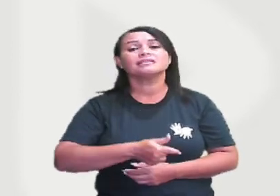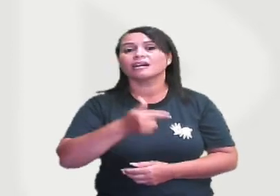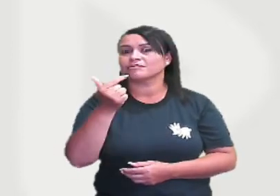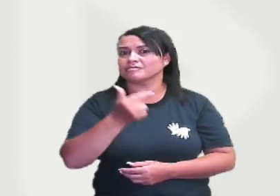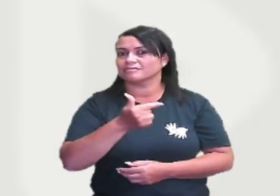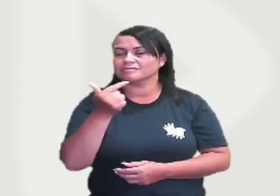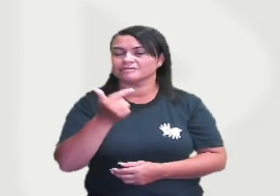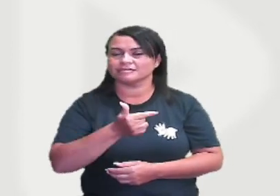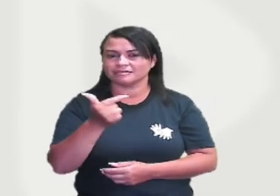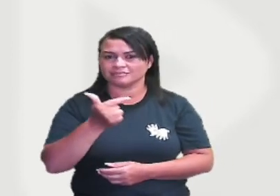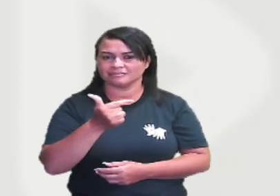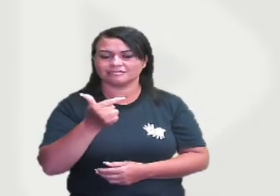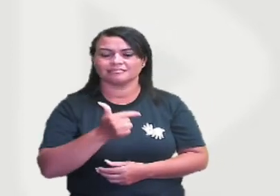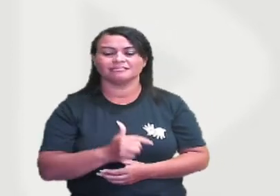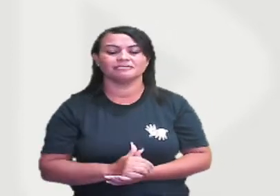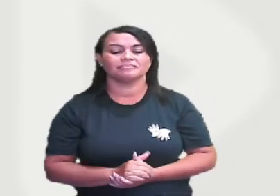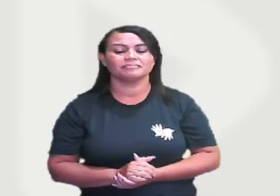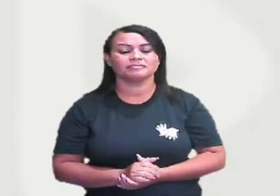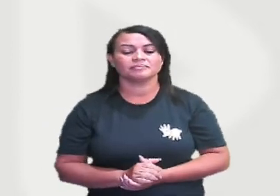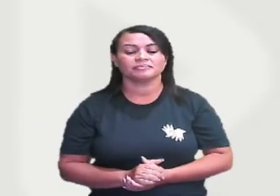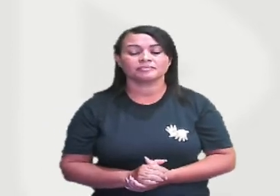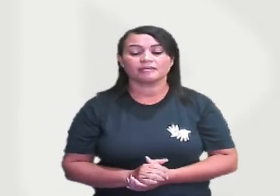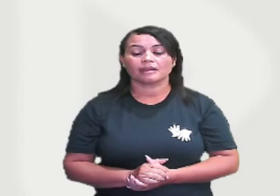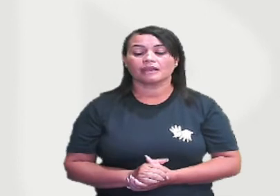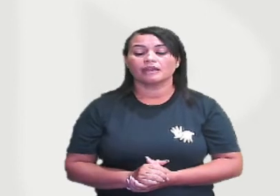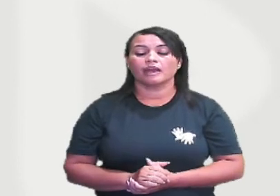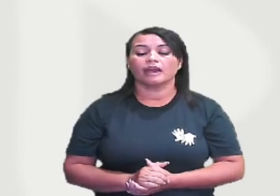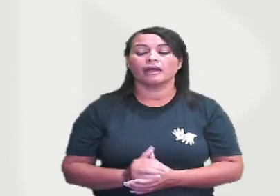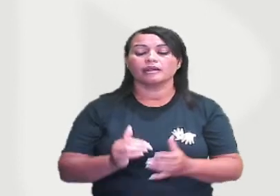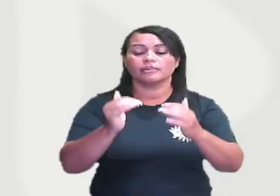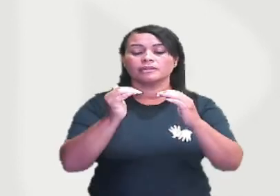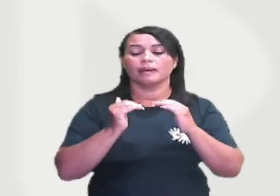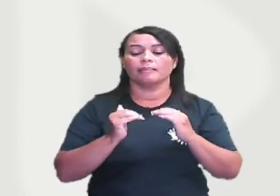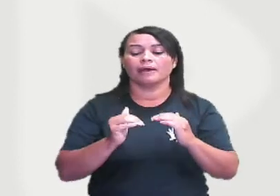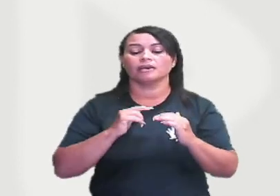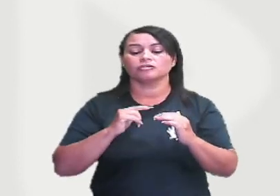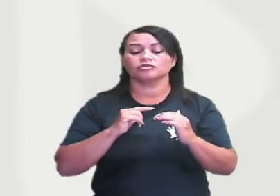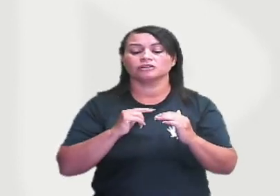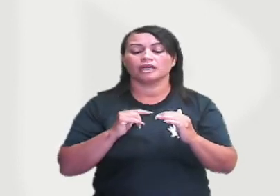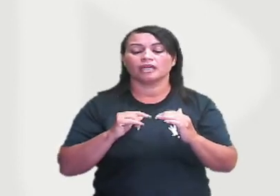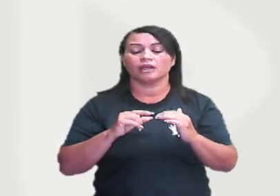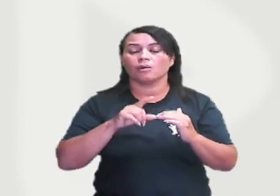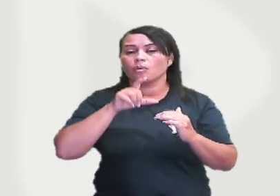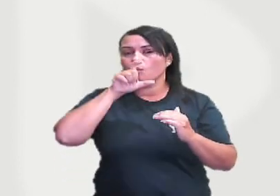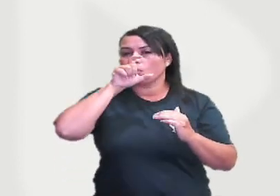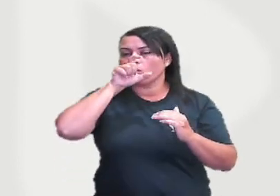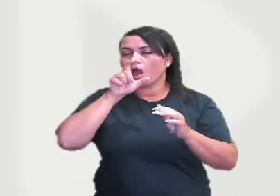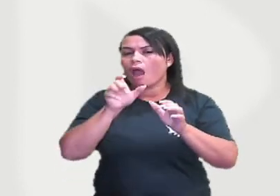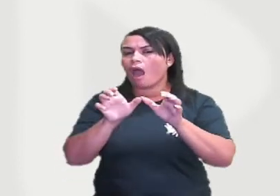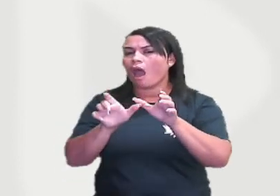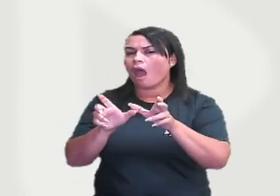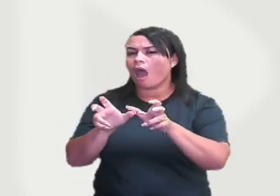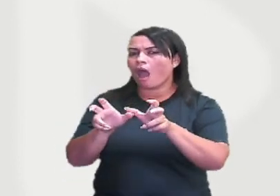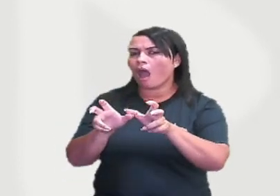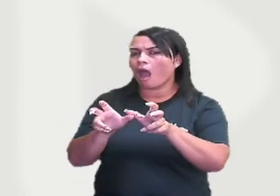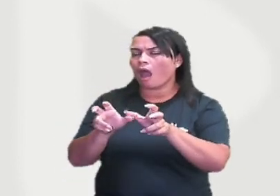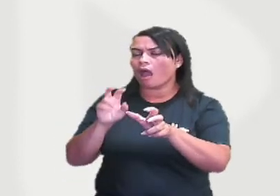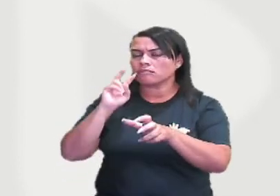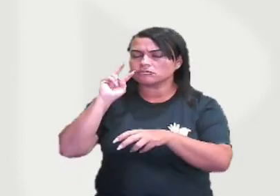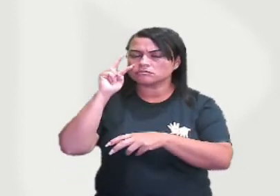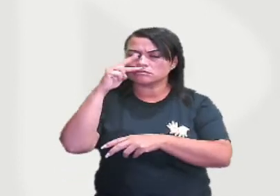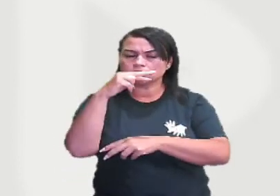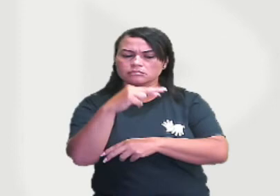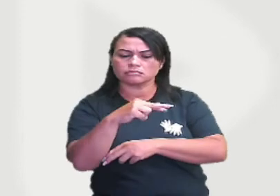secundária. Logo na imagem a seguir, a gente vê que uma águia, que um gavião, ele está de olho lá na